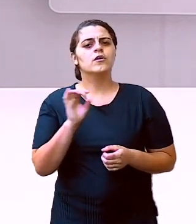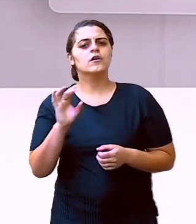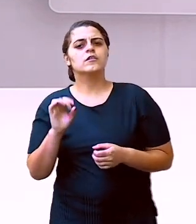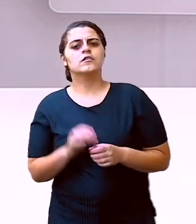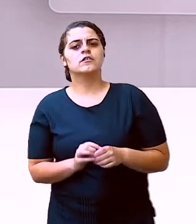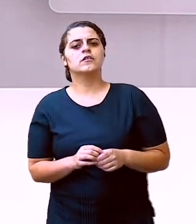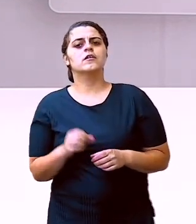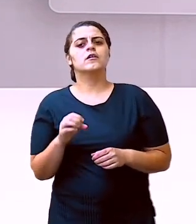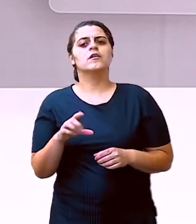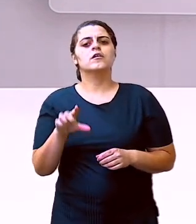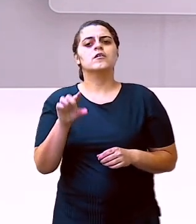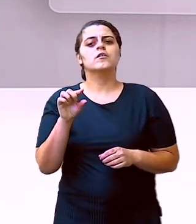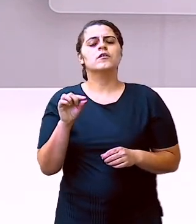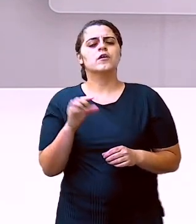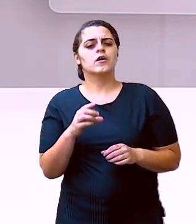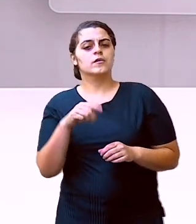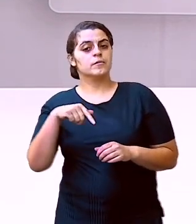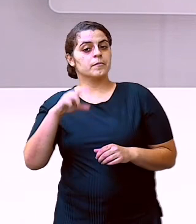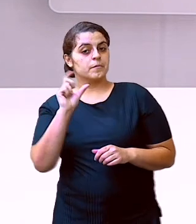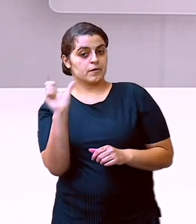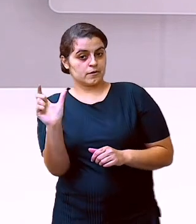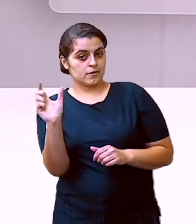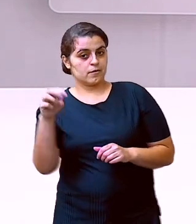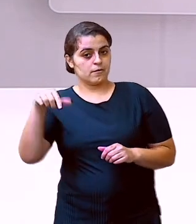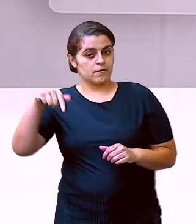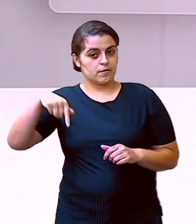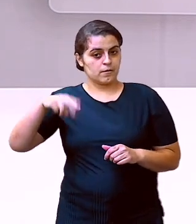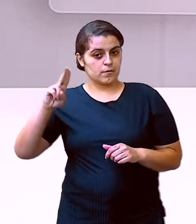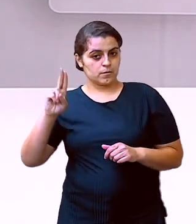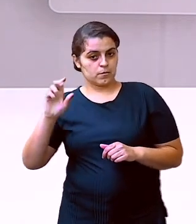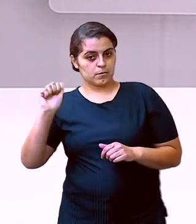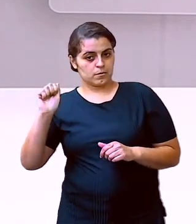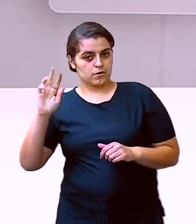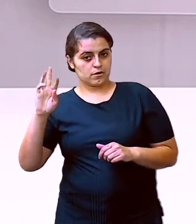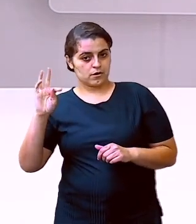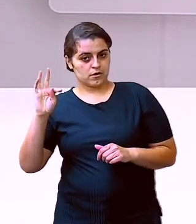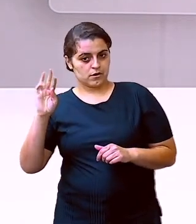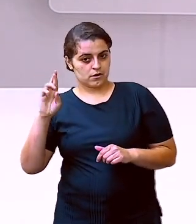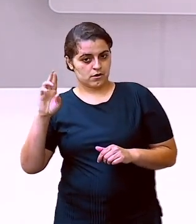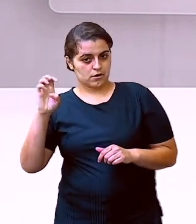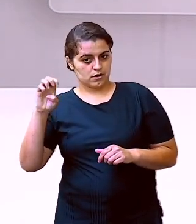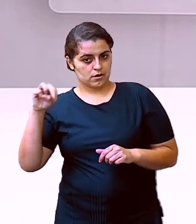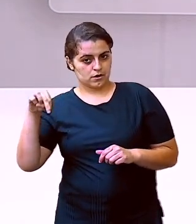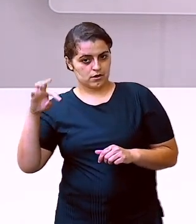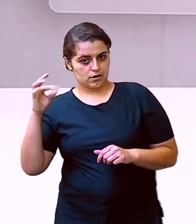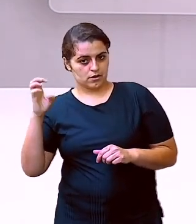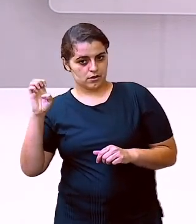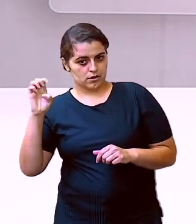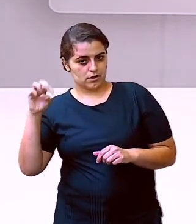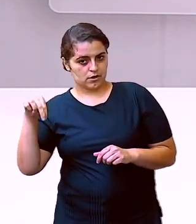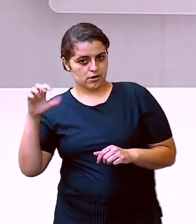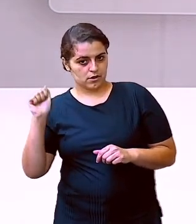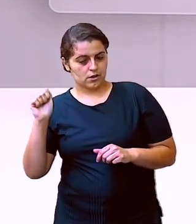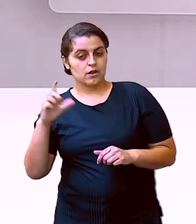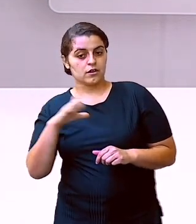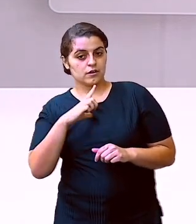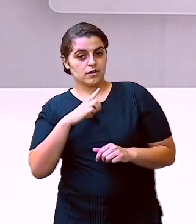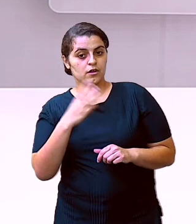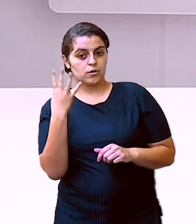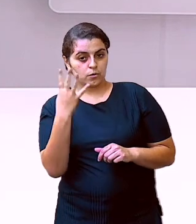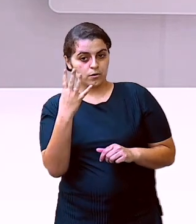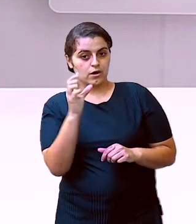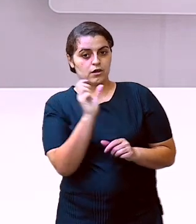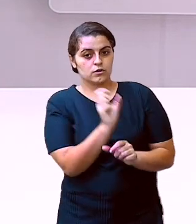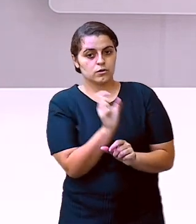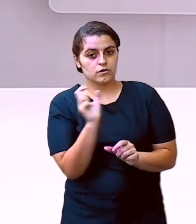a palavra quarentena apresenta quatro sílabas, mas somente uma está